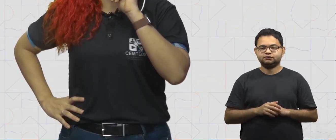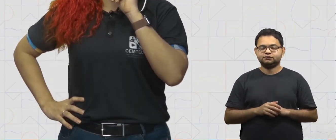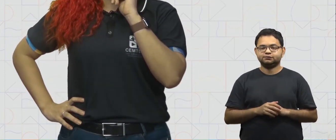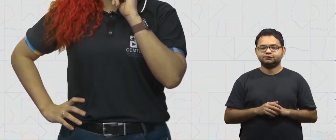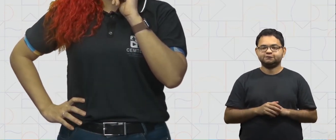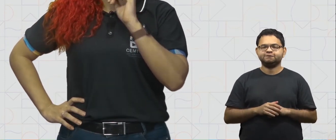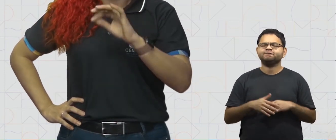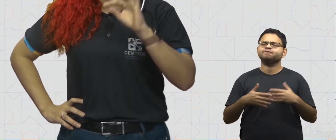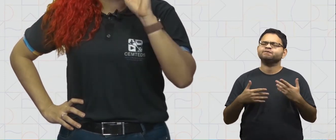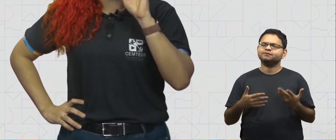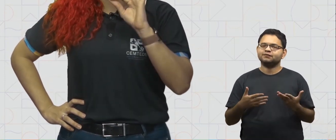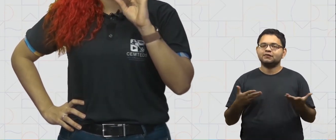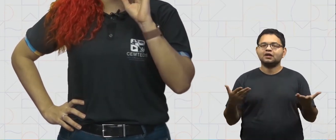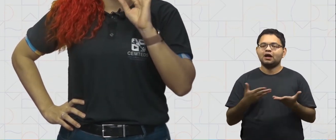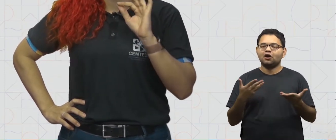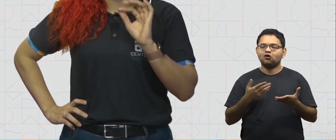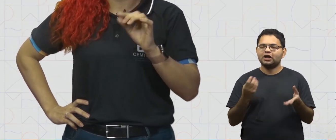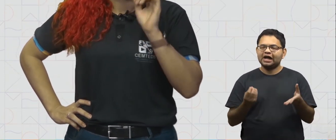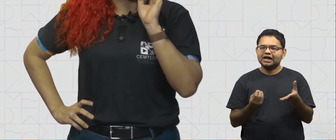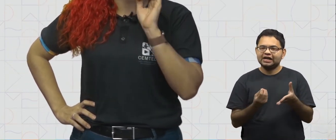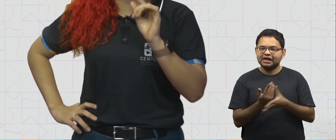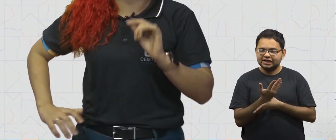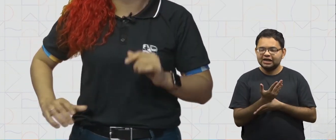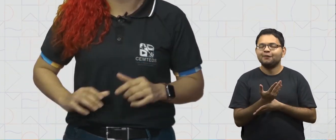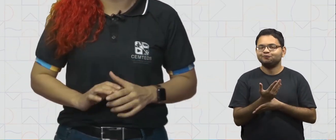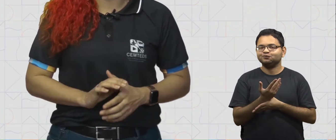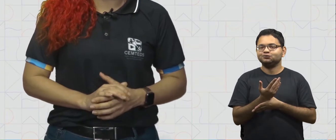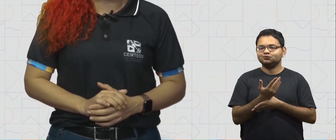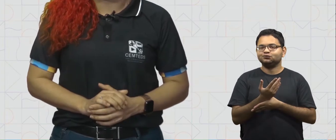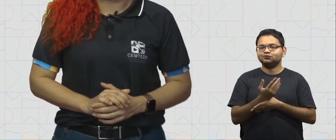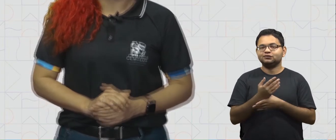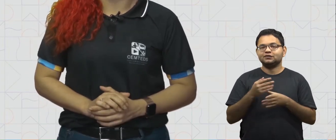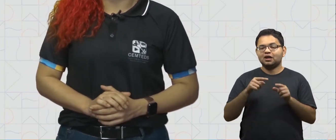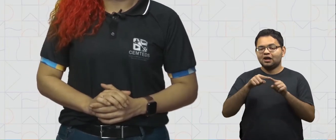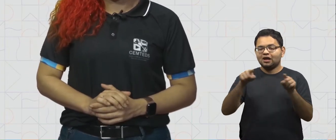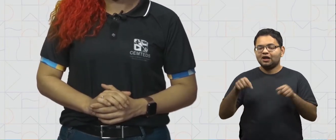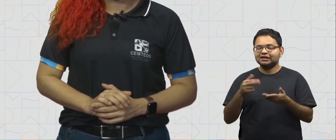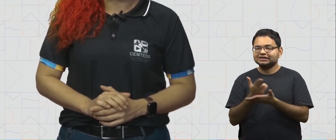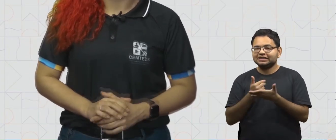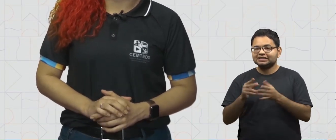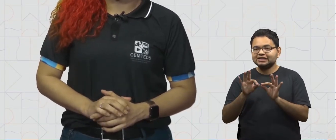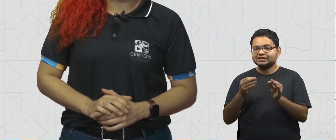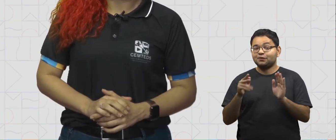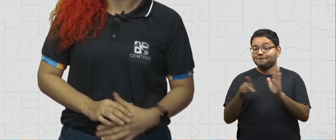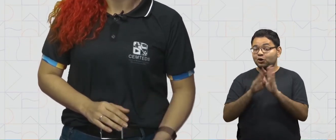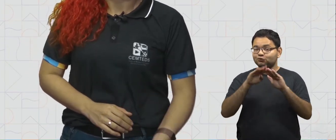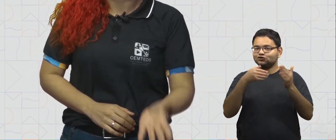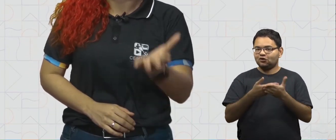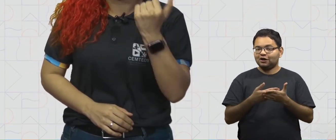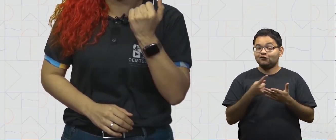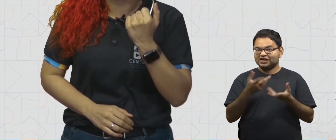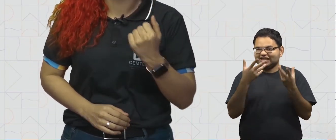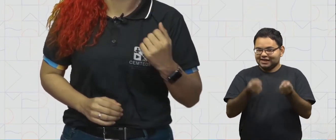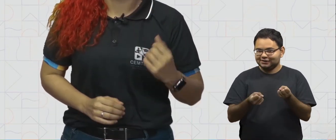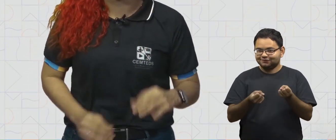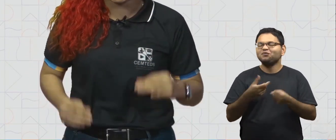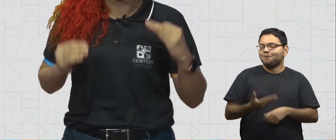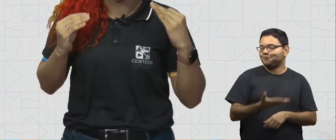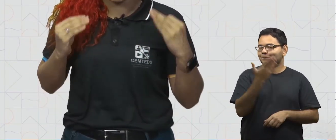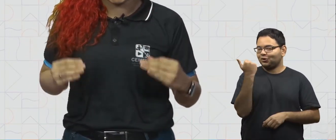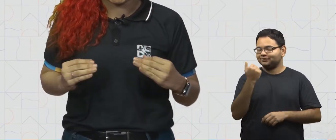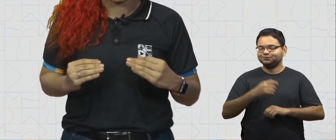tal agora construirmos a planta de uma escola? Você topa? Sim? Então,